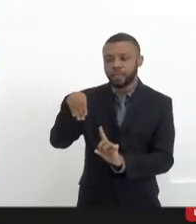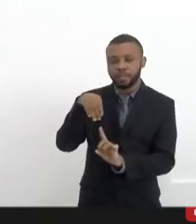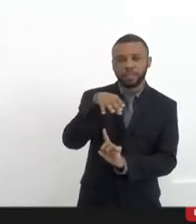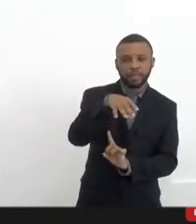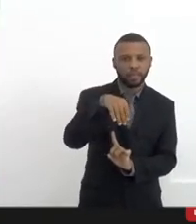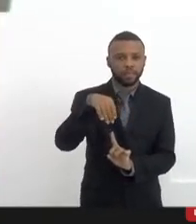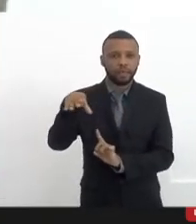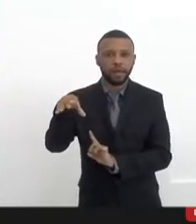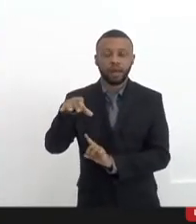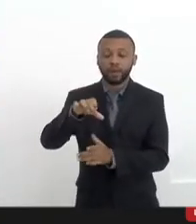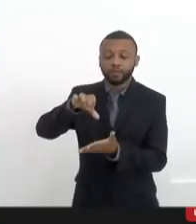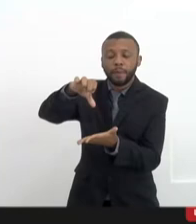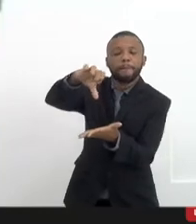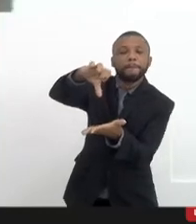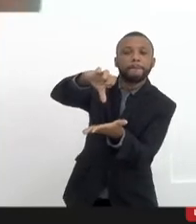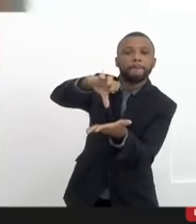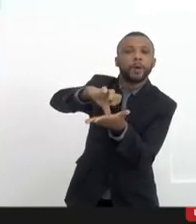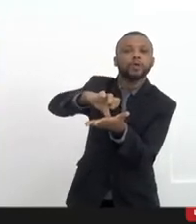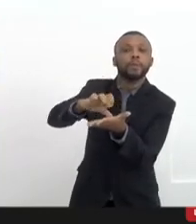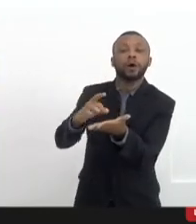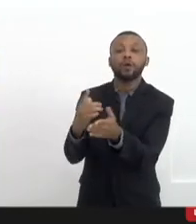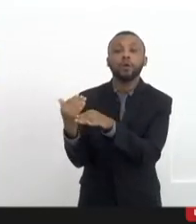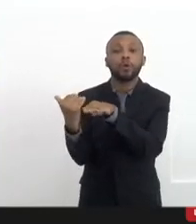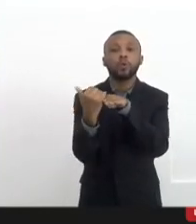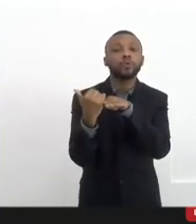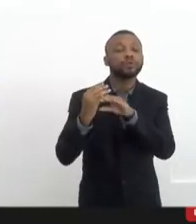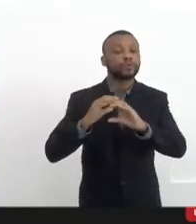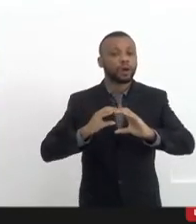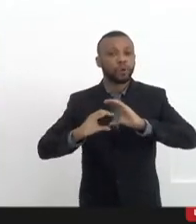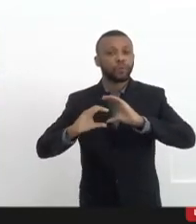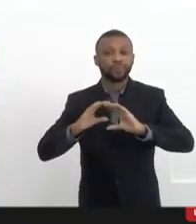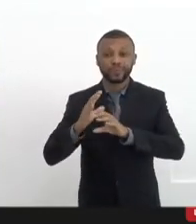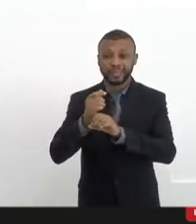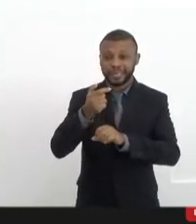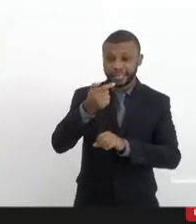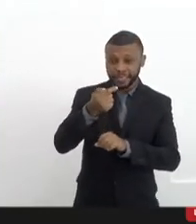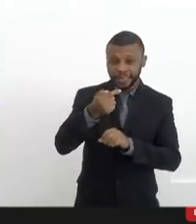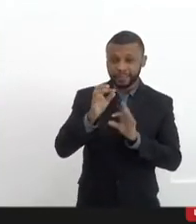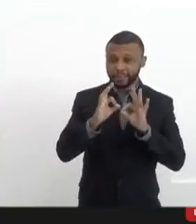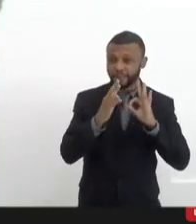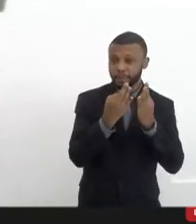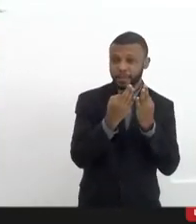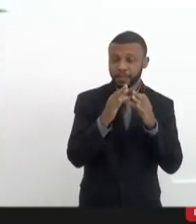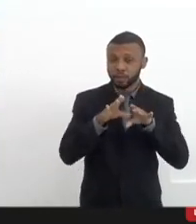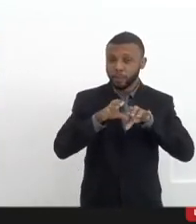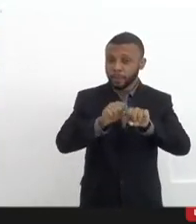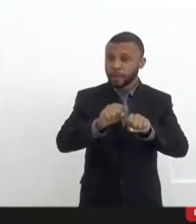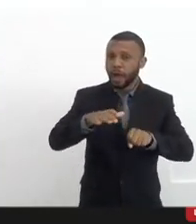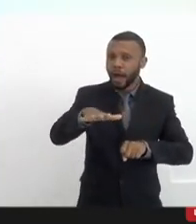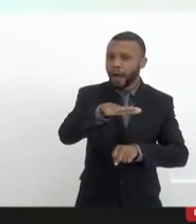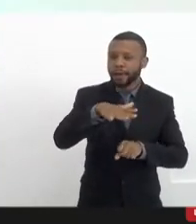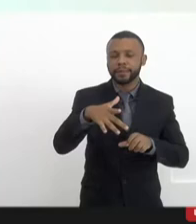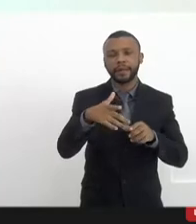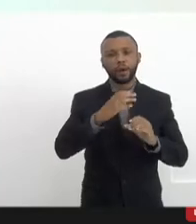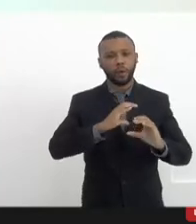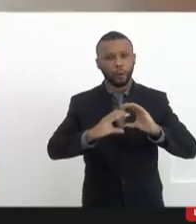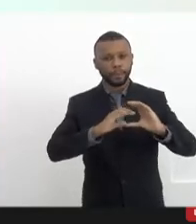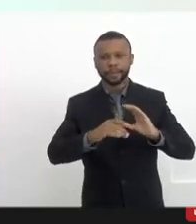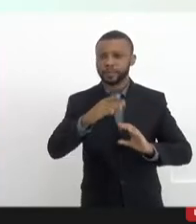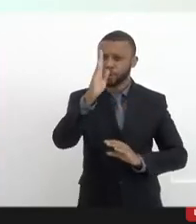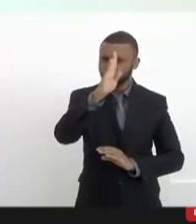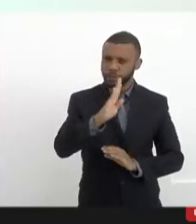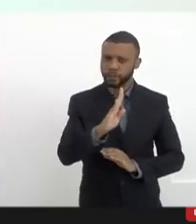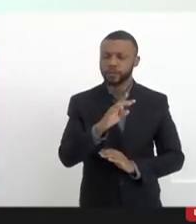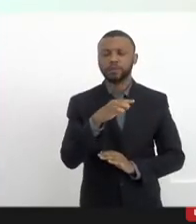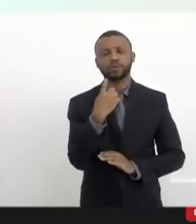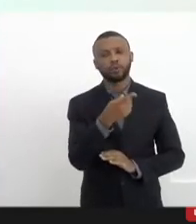do monopólio da comunicação. Há sete famílias que dominam a comunicação no Brasil. E nós temos que